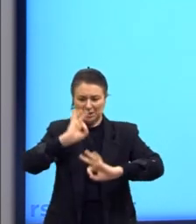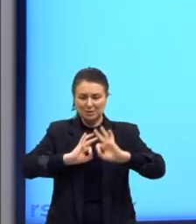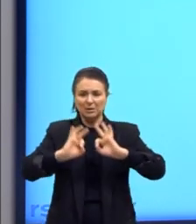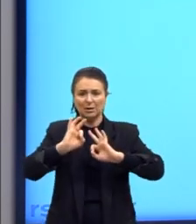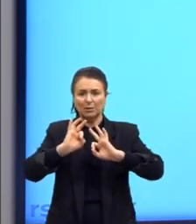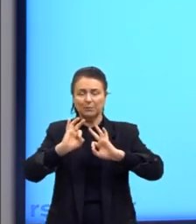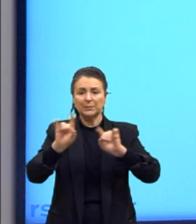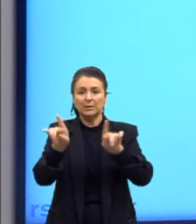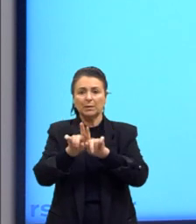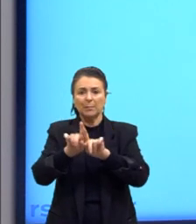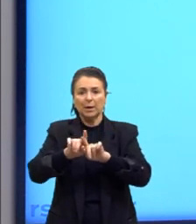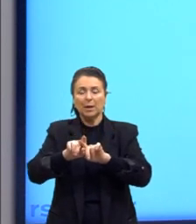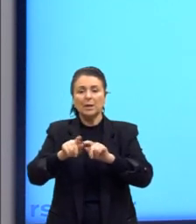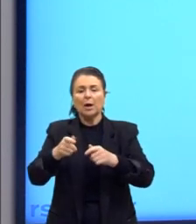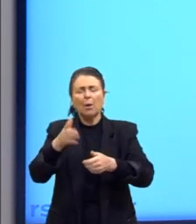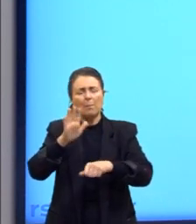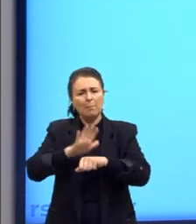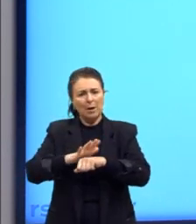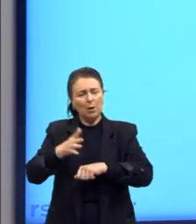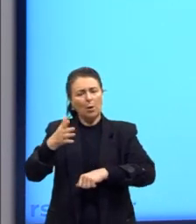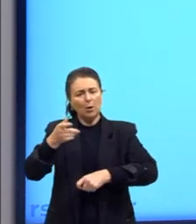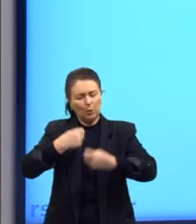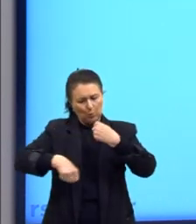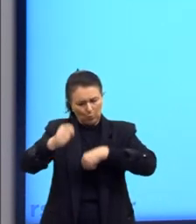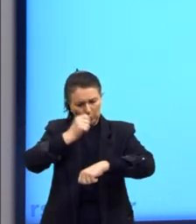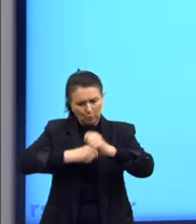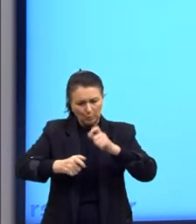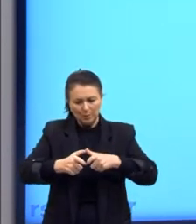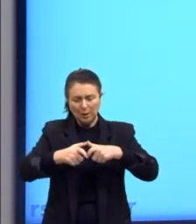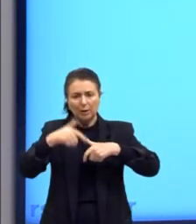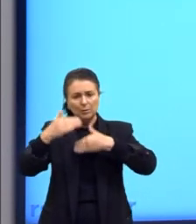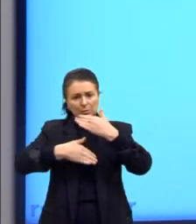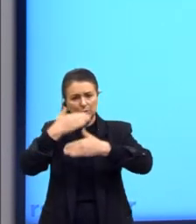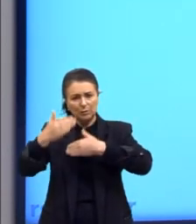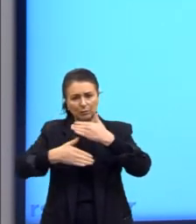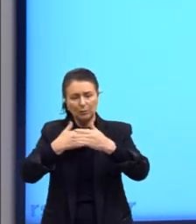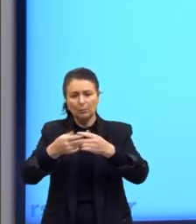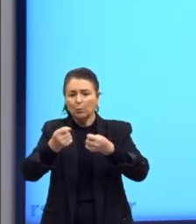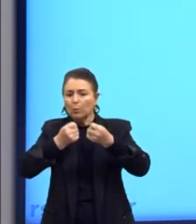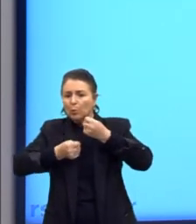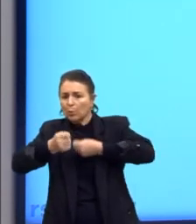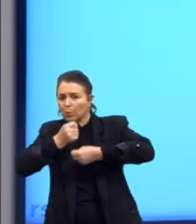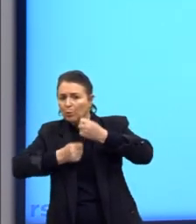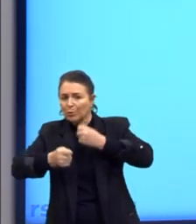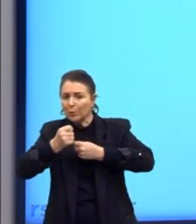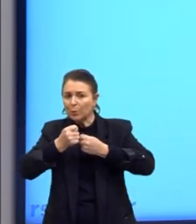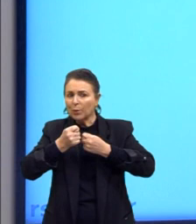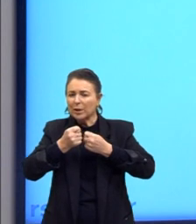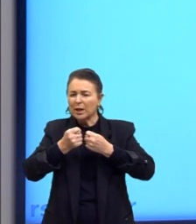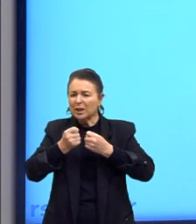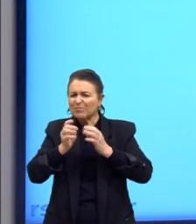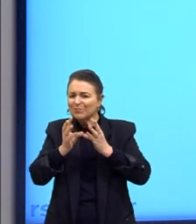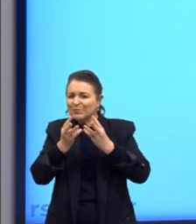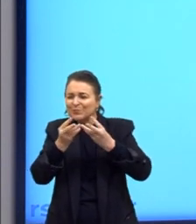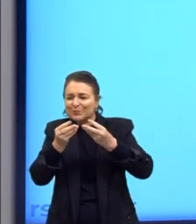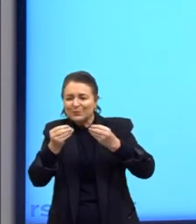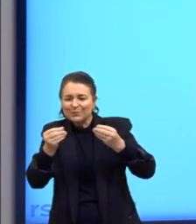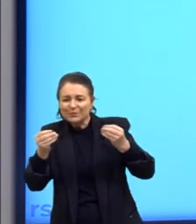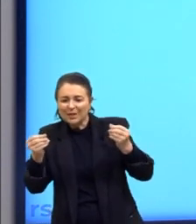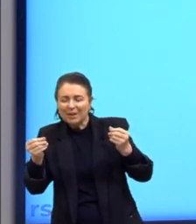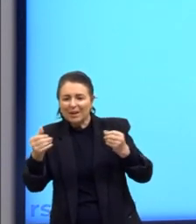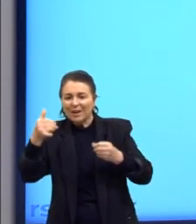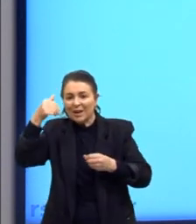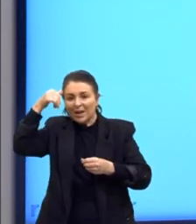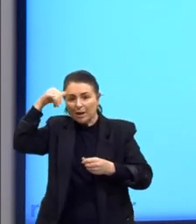utilidade econômica, que essa era a intenção principal, controle de forma sutil, evita protestos,